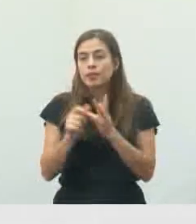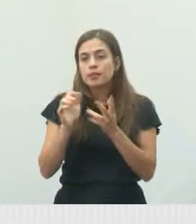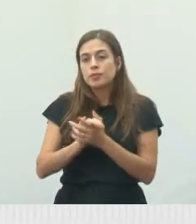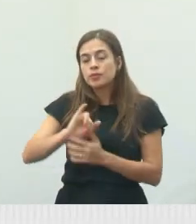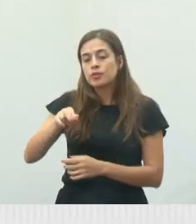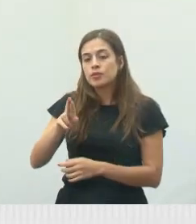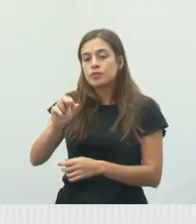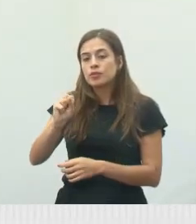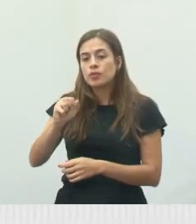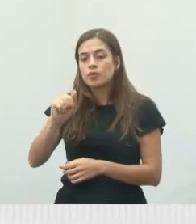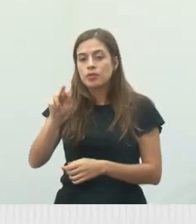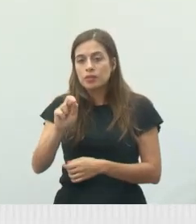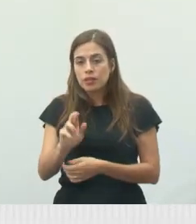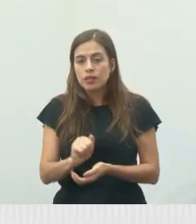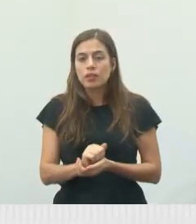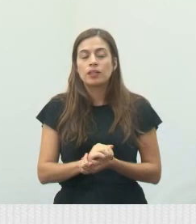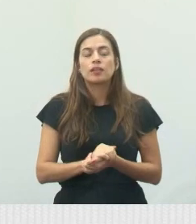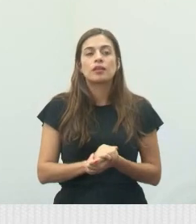Jussara.